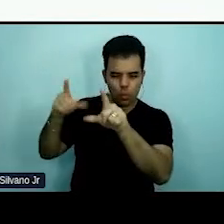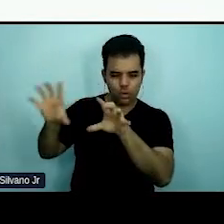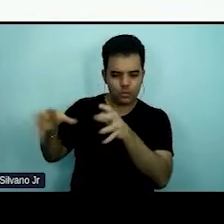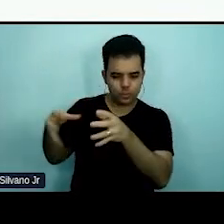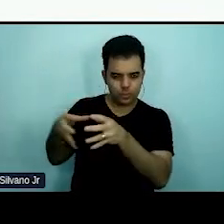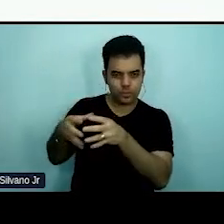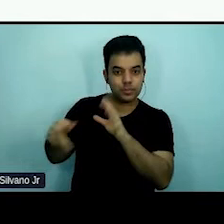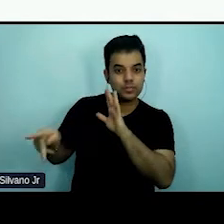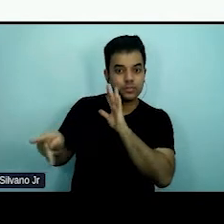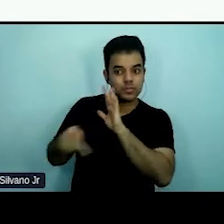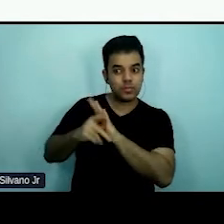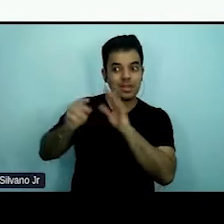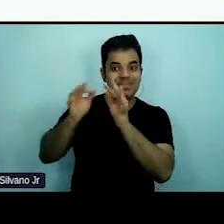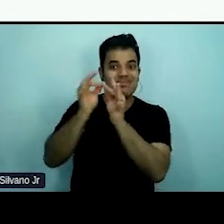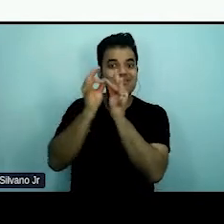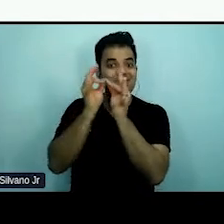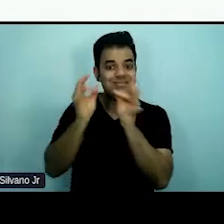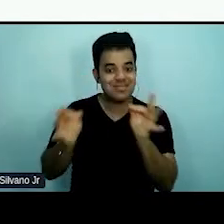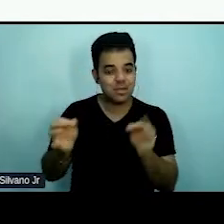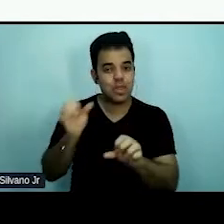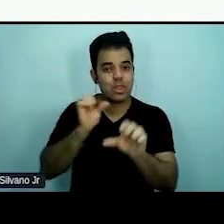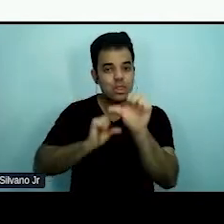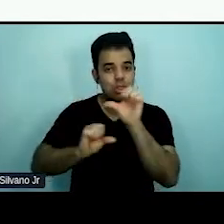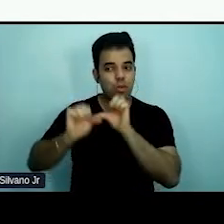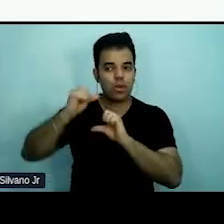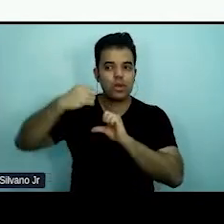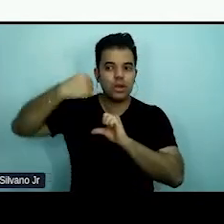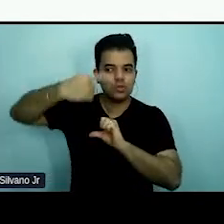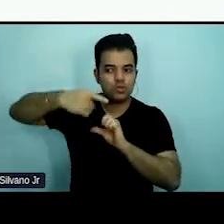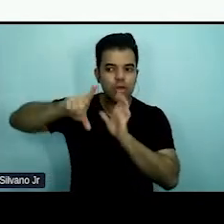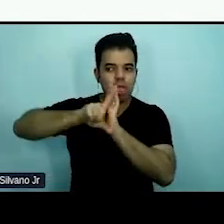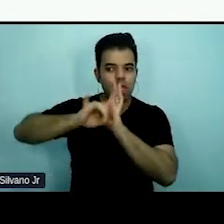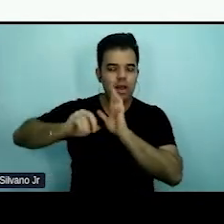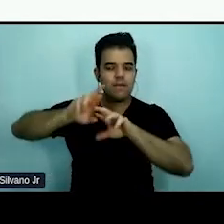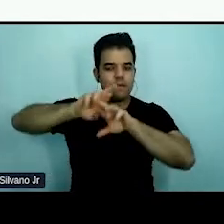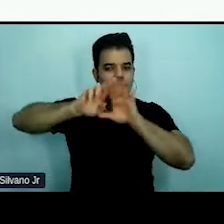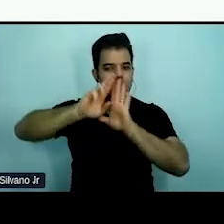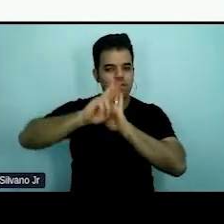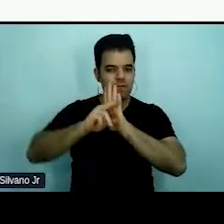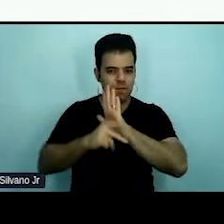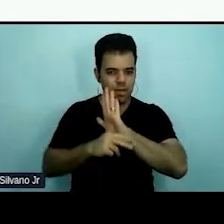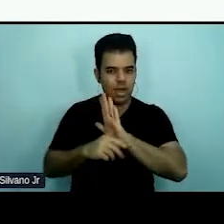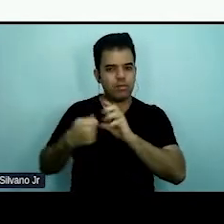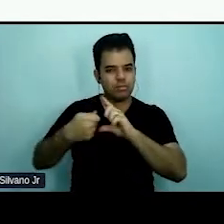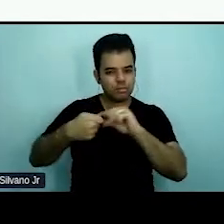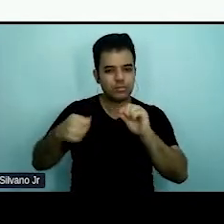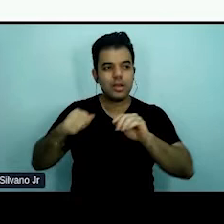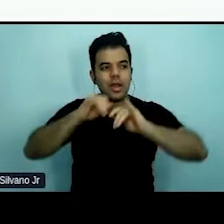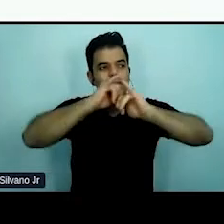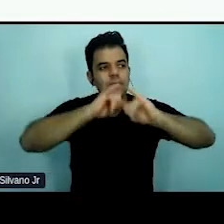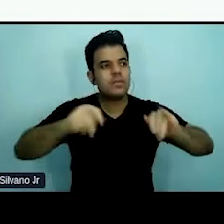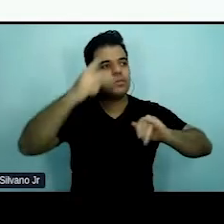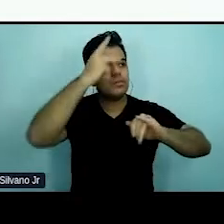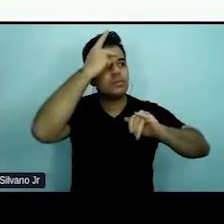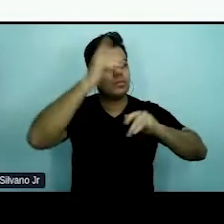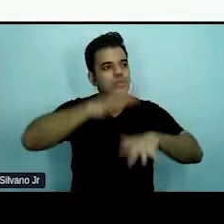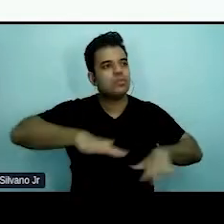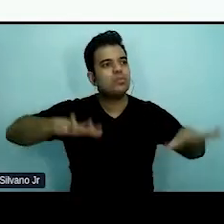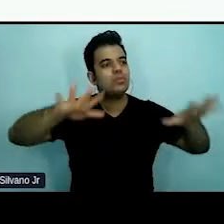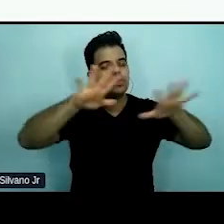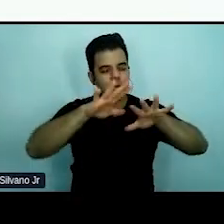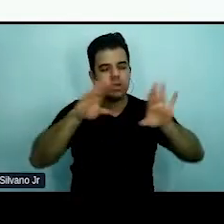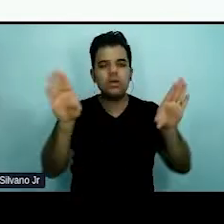iniciativa de simplificação da linguagem jurídica para a população, para as pessoas de forma geral.